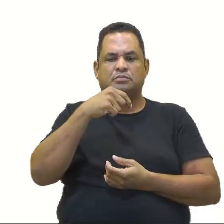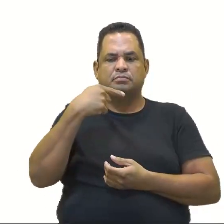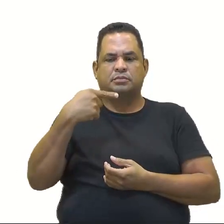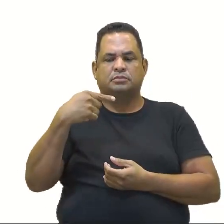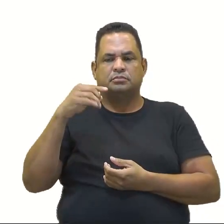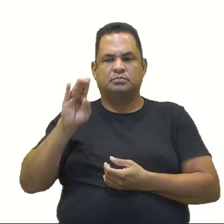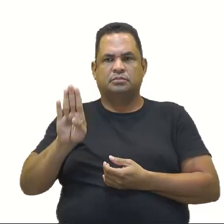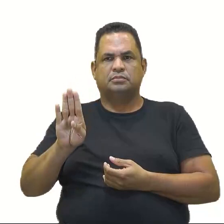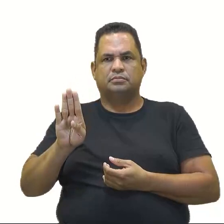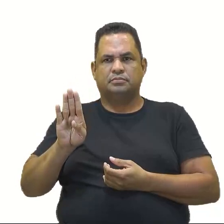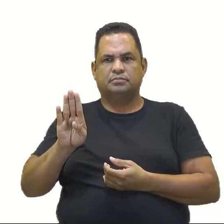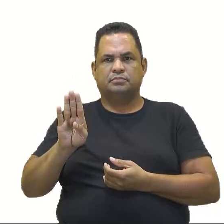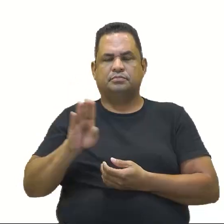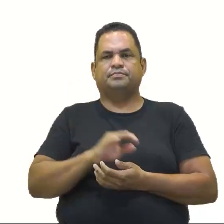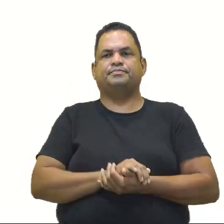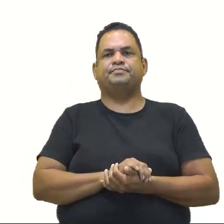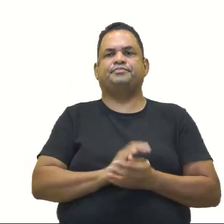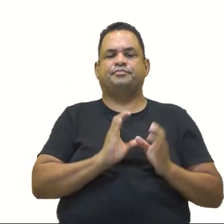menos B.